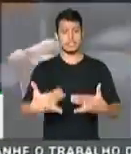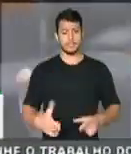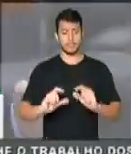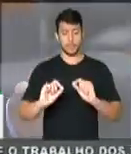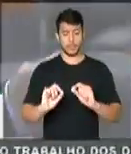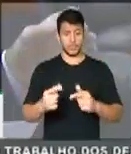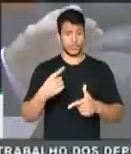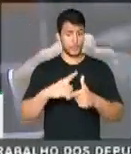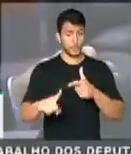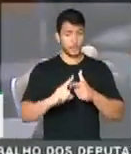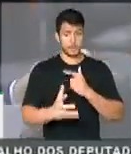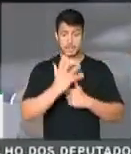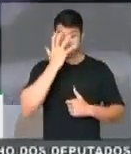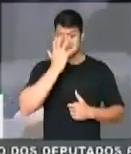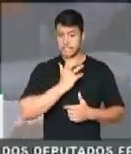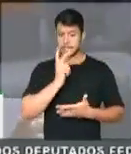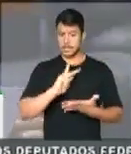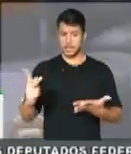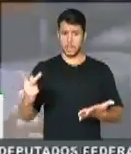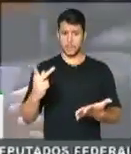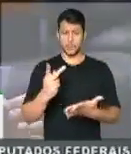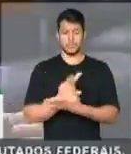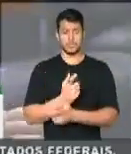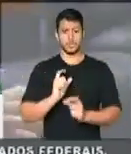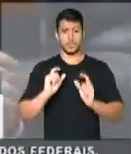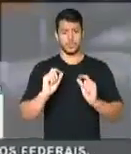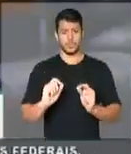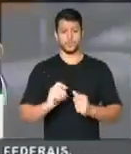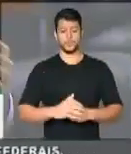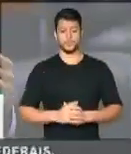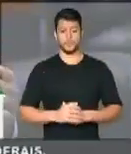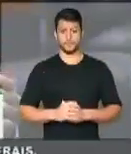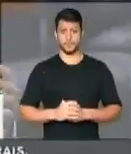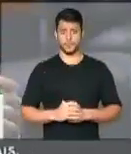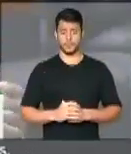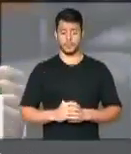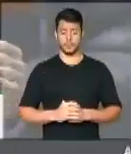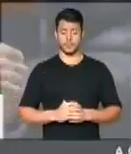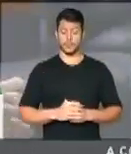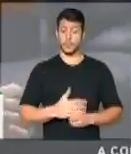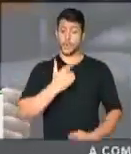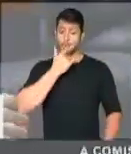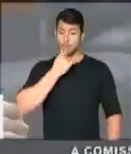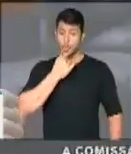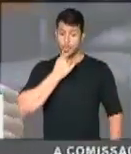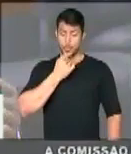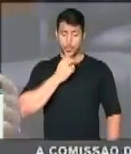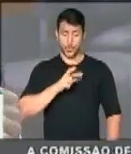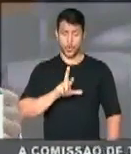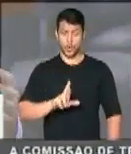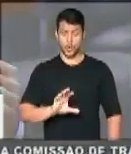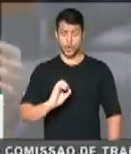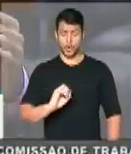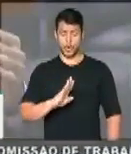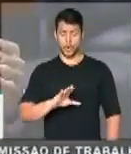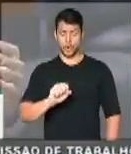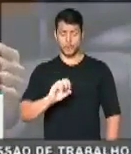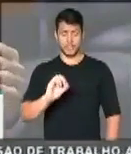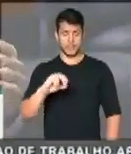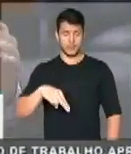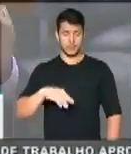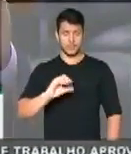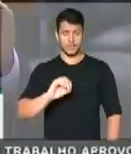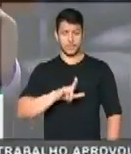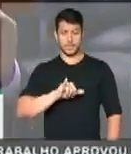caso muito grave, deputada Fernanda Melchiona. O brasileiro Robson Oliveira, casado com a dona Simone